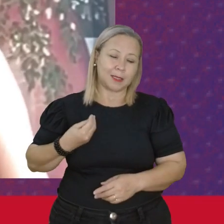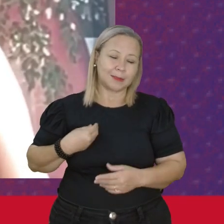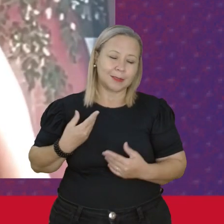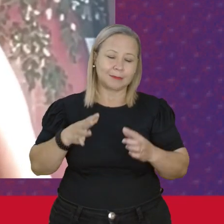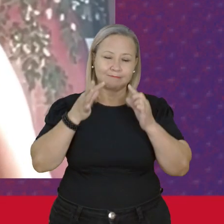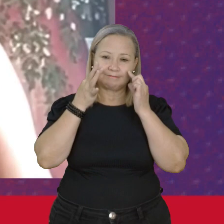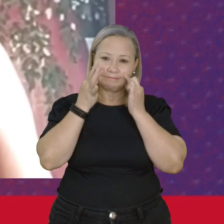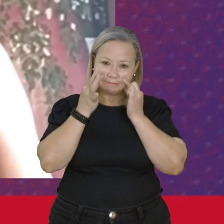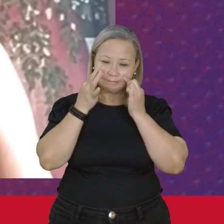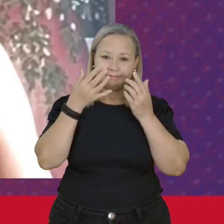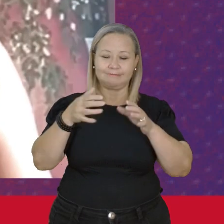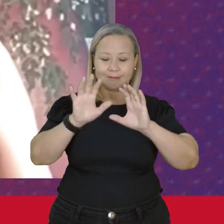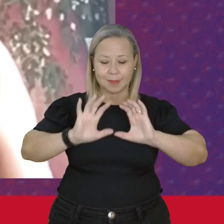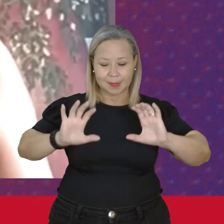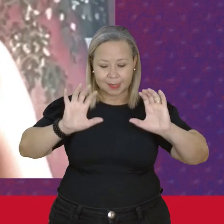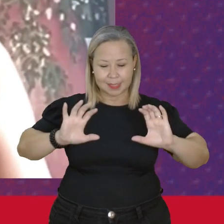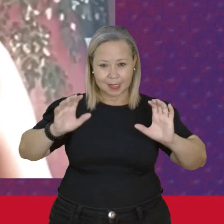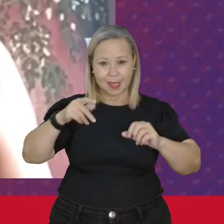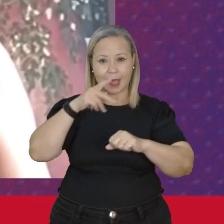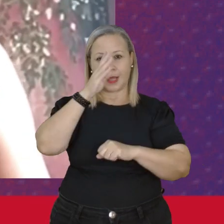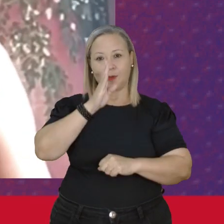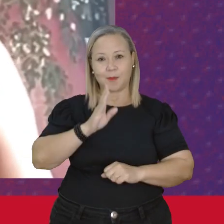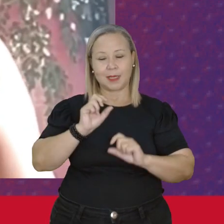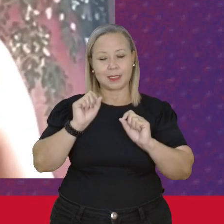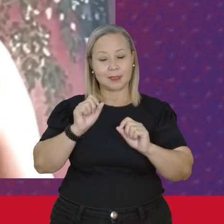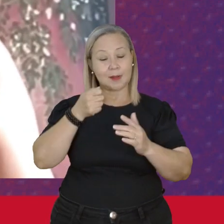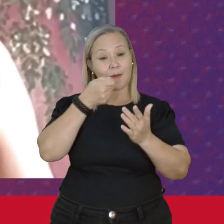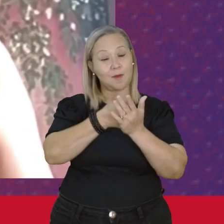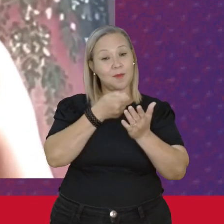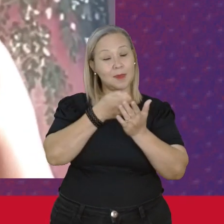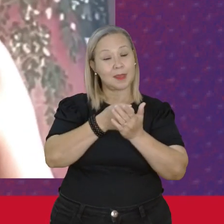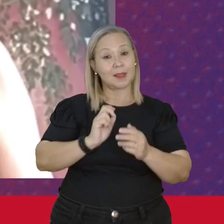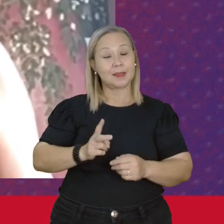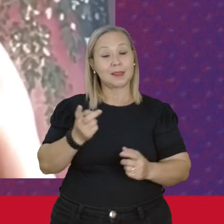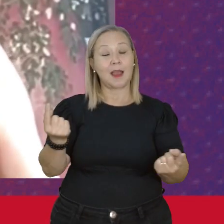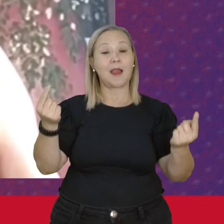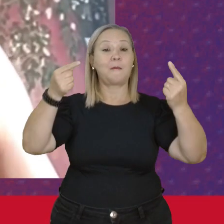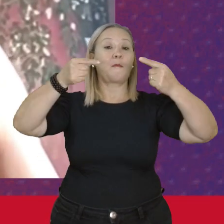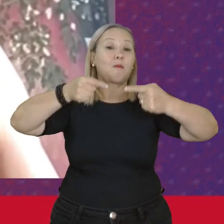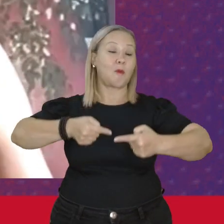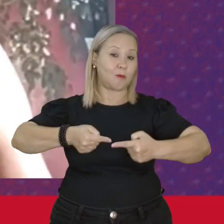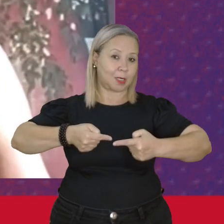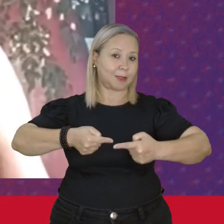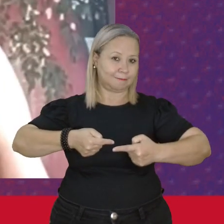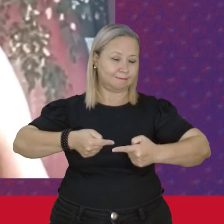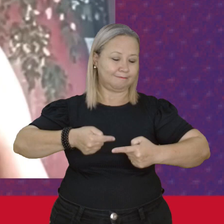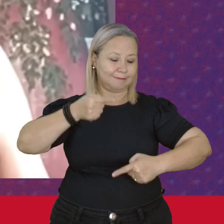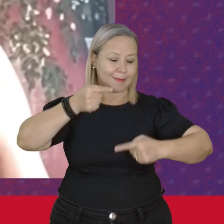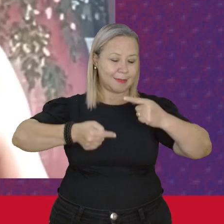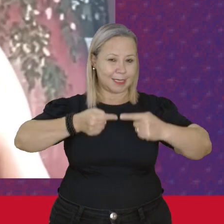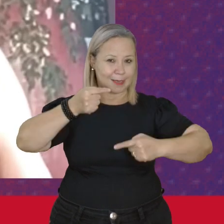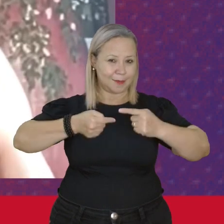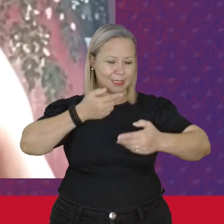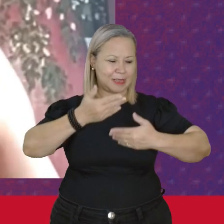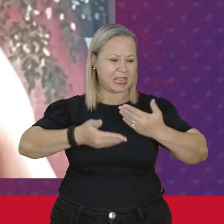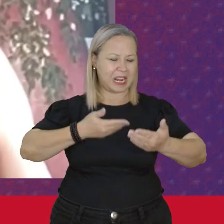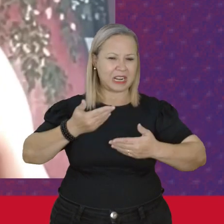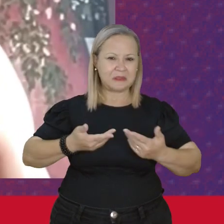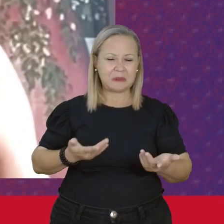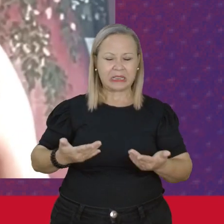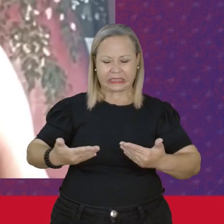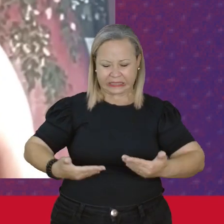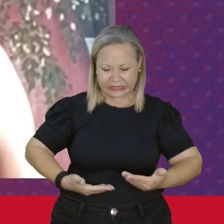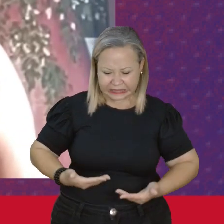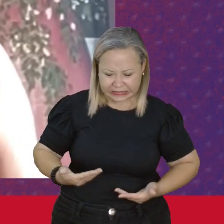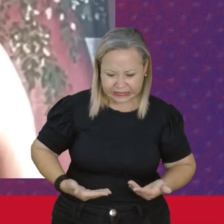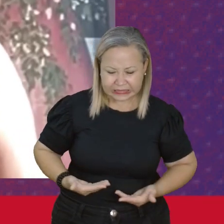E nós estamos Lutando sempre Contra O Essa Política Do relativamente Capaz Da